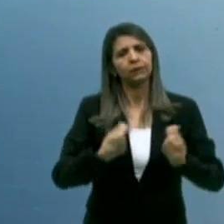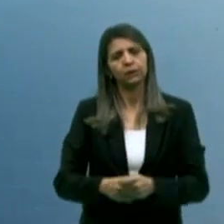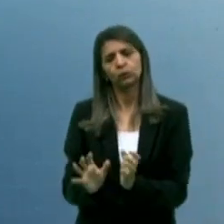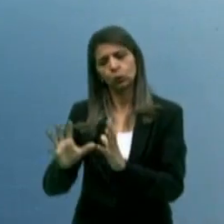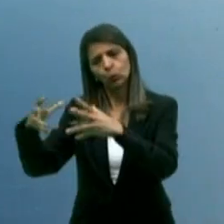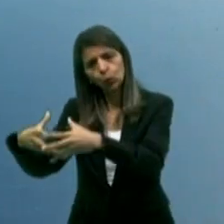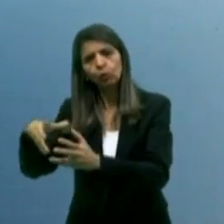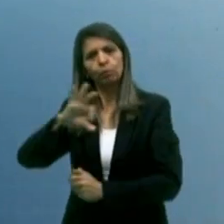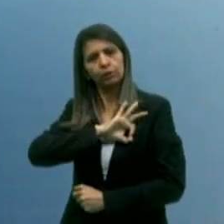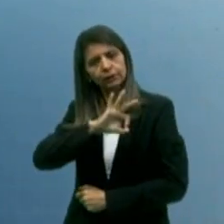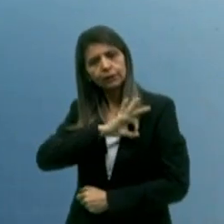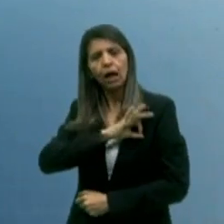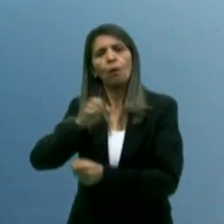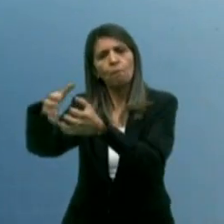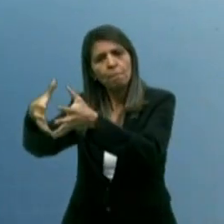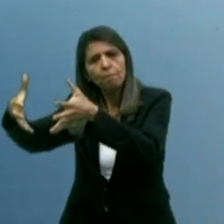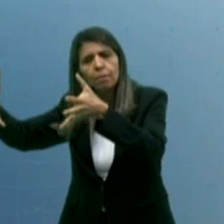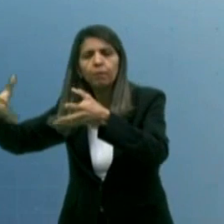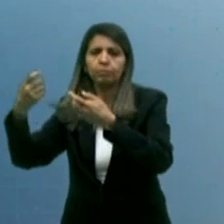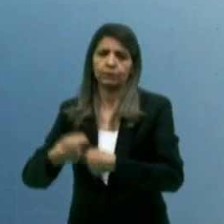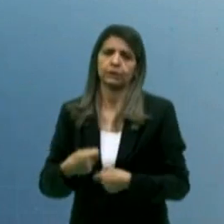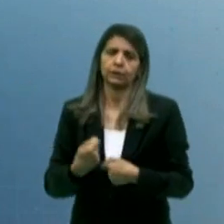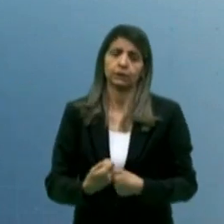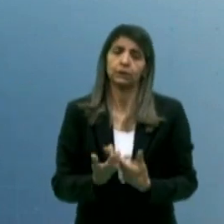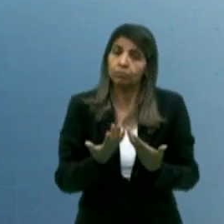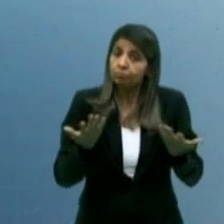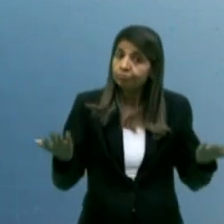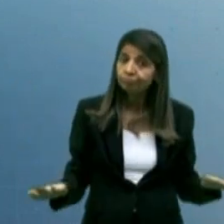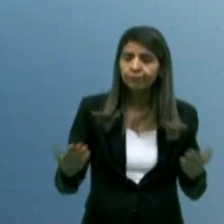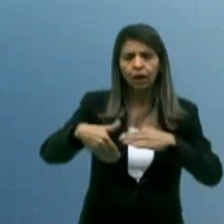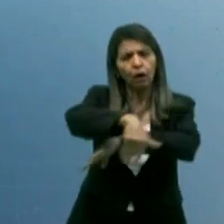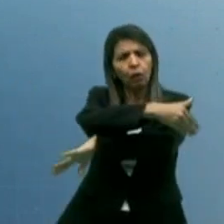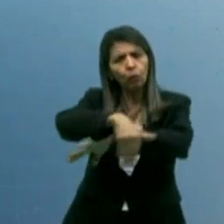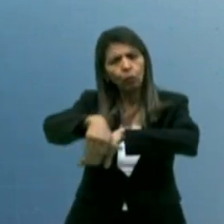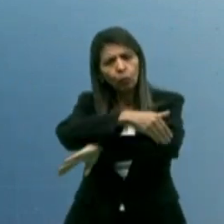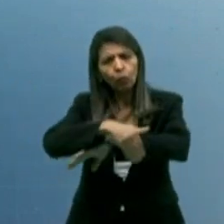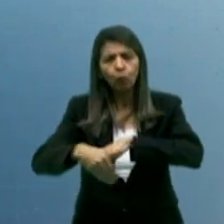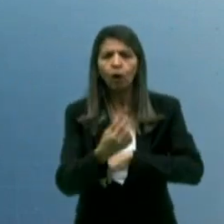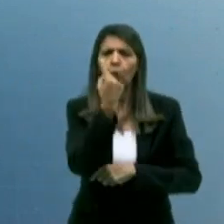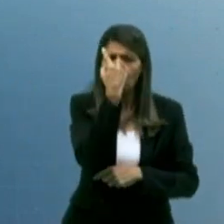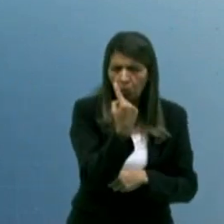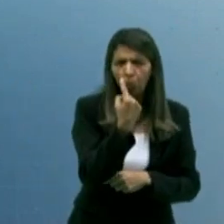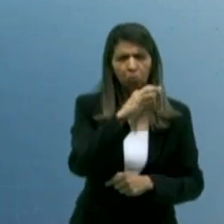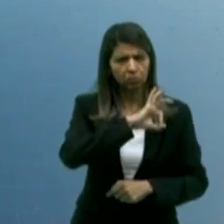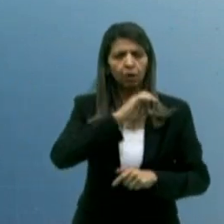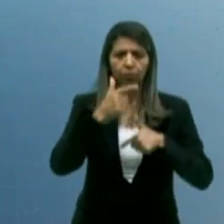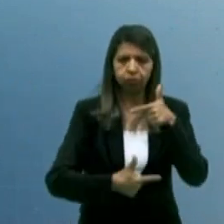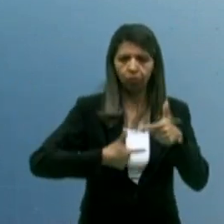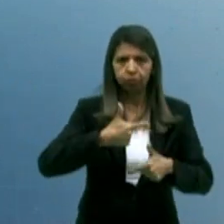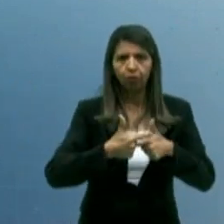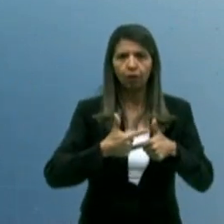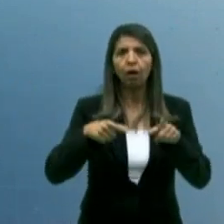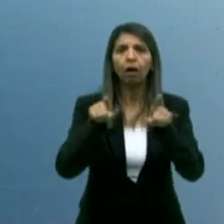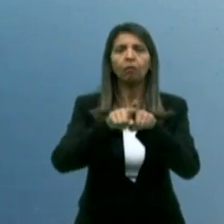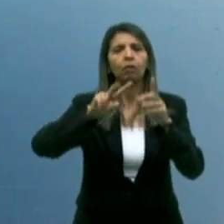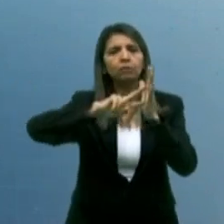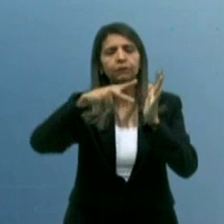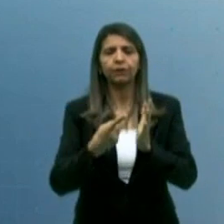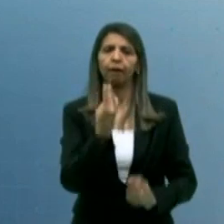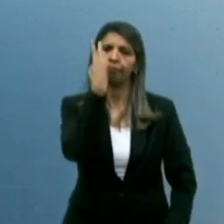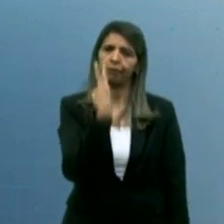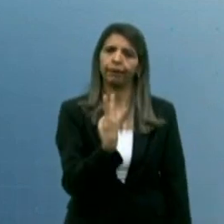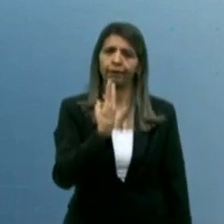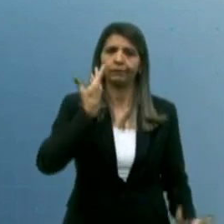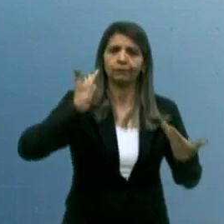também. Hoje, para cada policial que você vê na rua, ele está fazendo um papel de três. É claro que a gente não vai